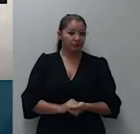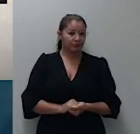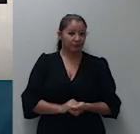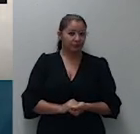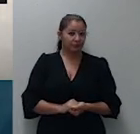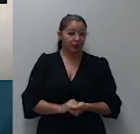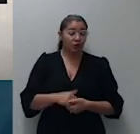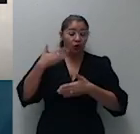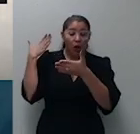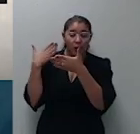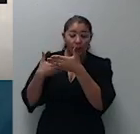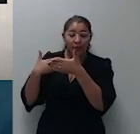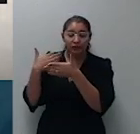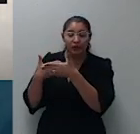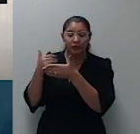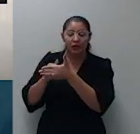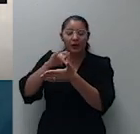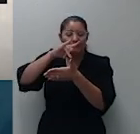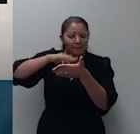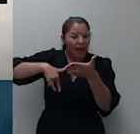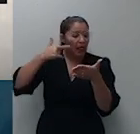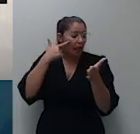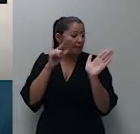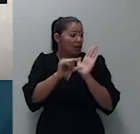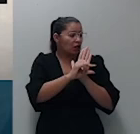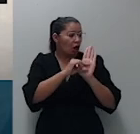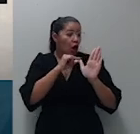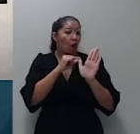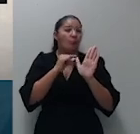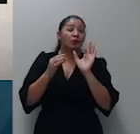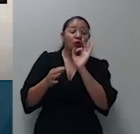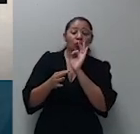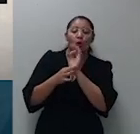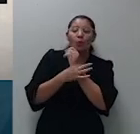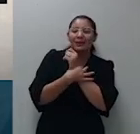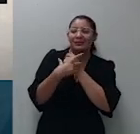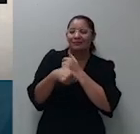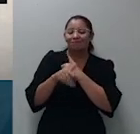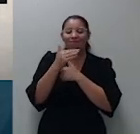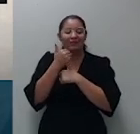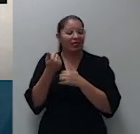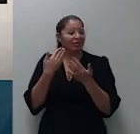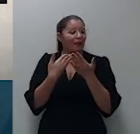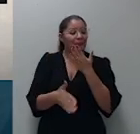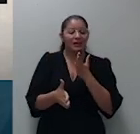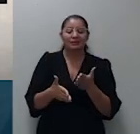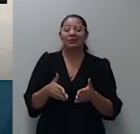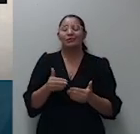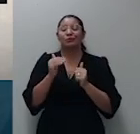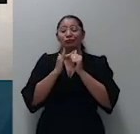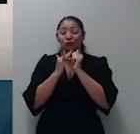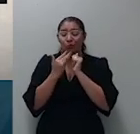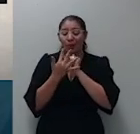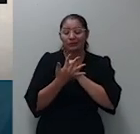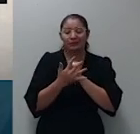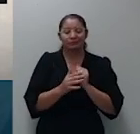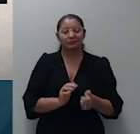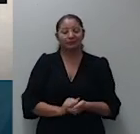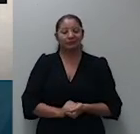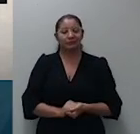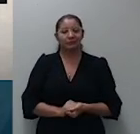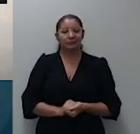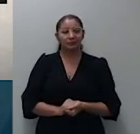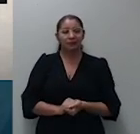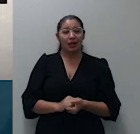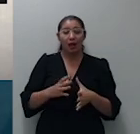cláusula expressa afastando a cobertura de invalidez parcial por doença laboral a ampliação da cobertura